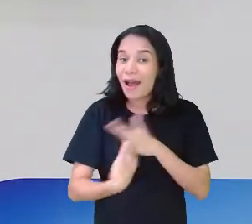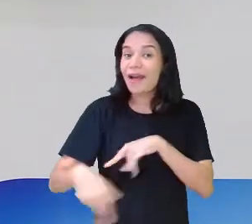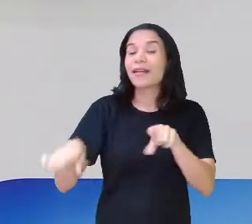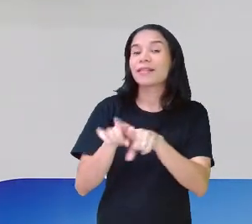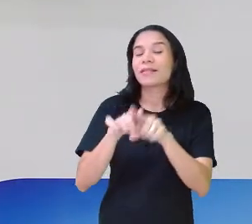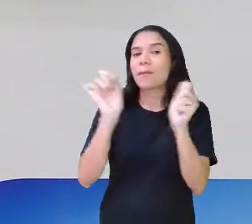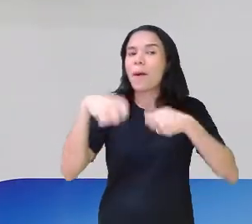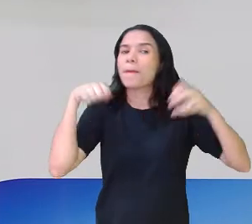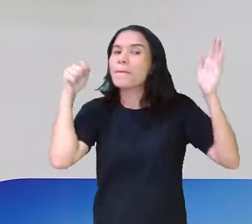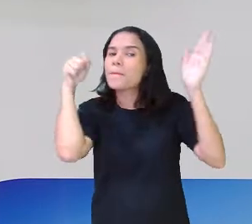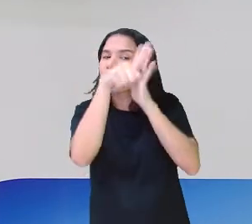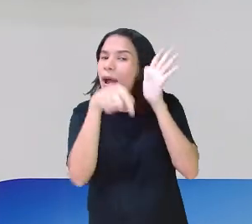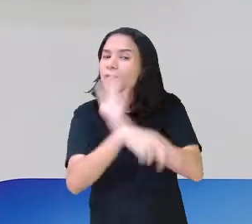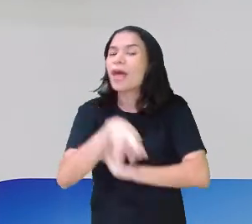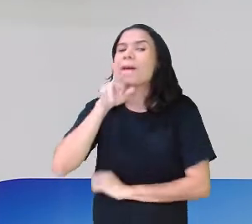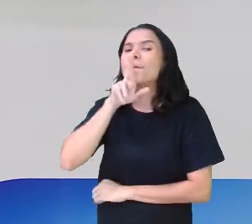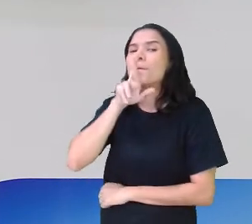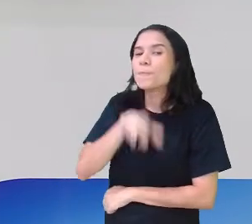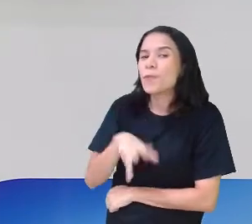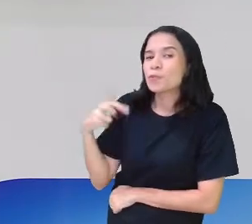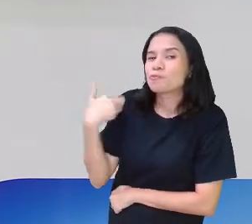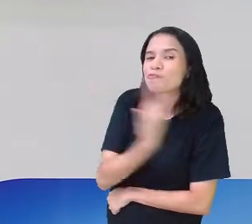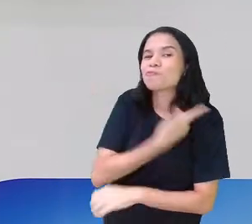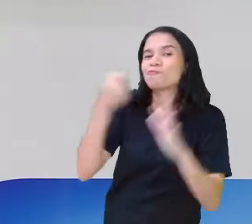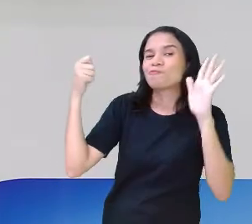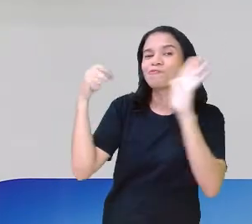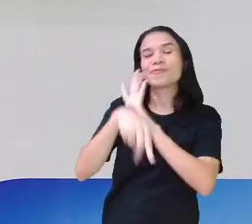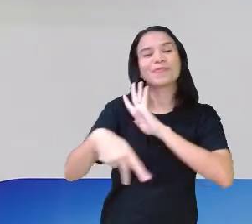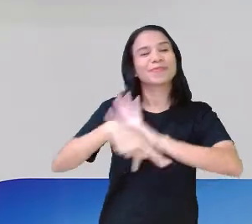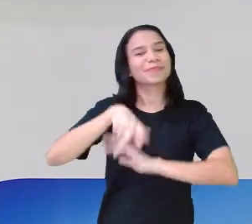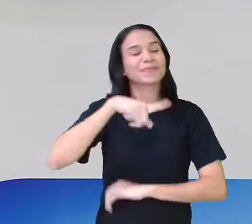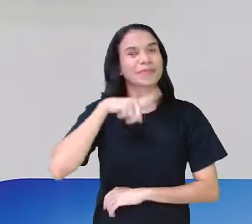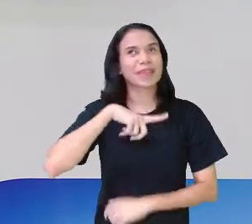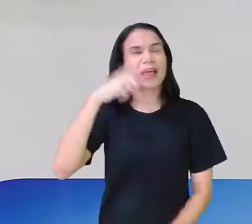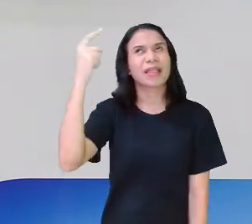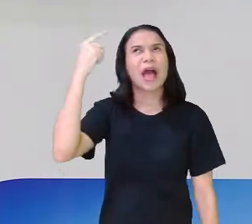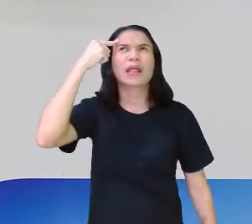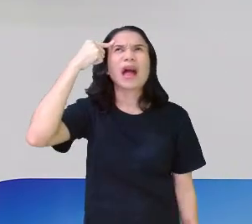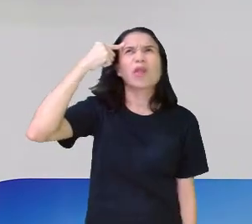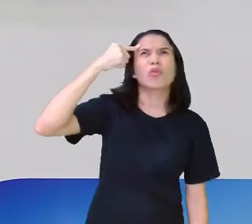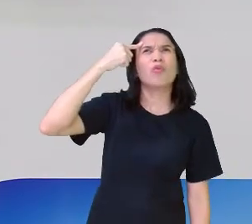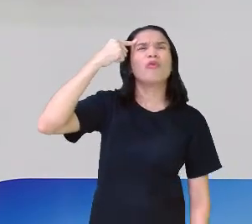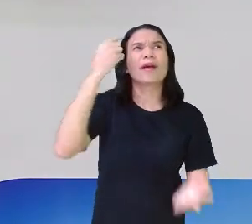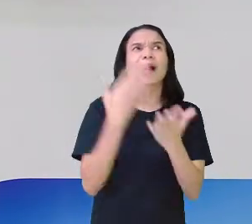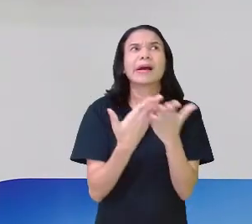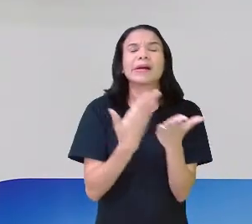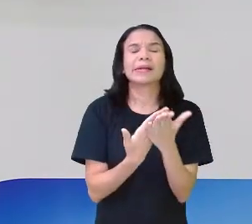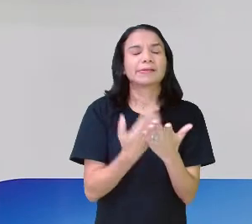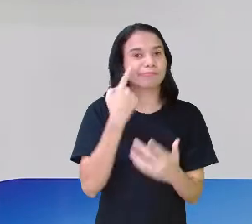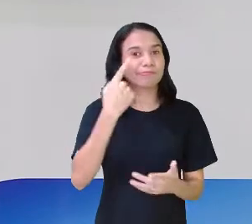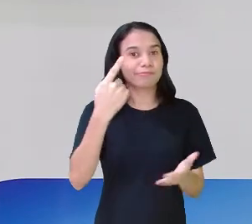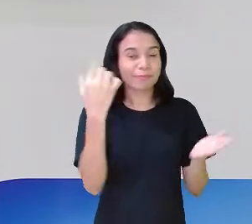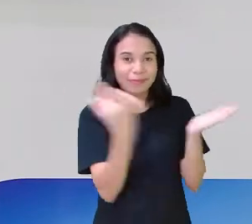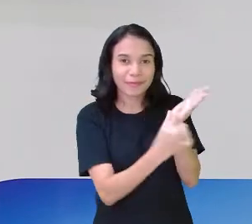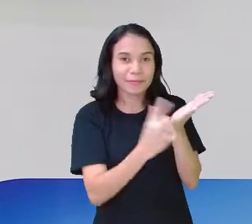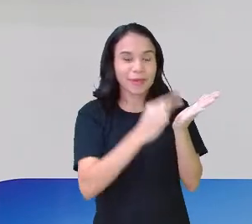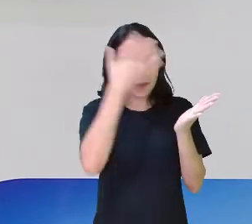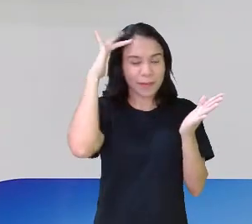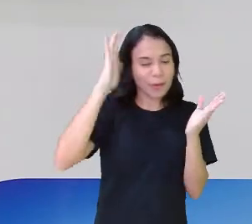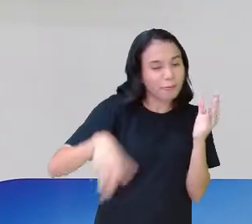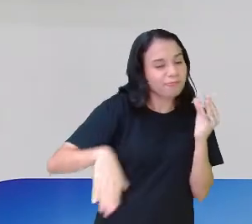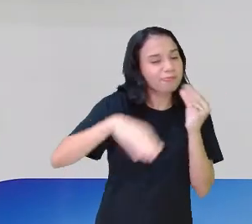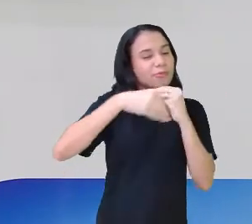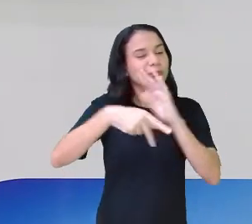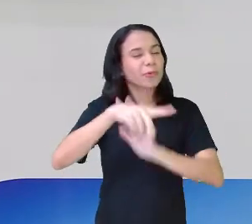fazer perguntas, responder as nossas perguntas. Surgiu aquela dúvida no meio da aula? Lá no aplicativo você coloca a sua